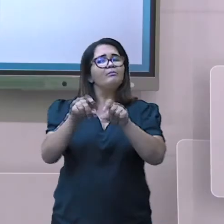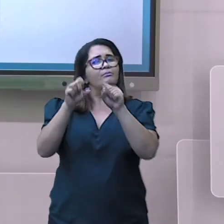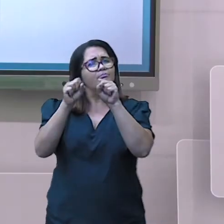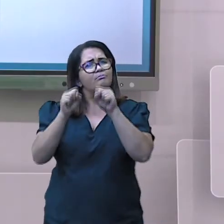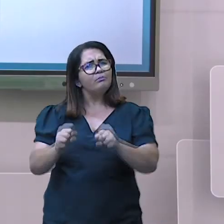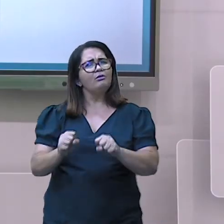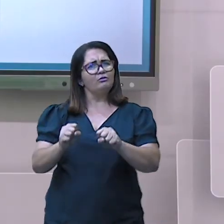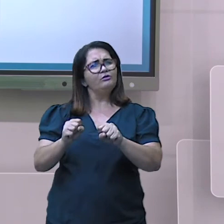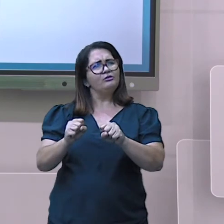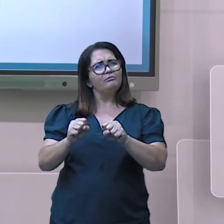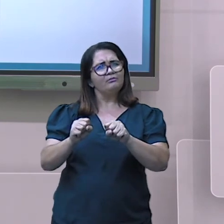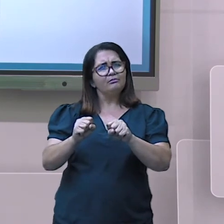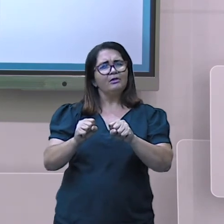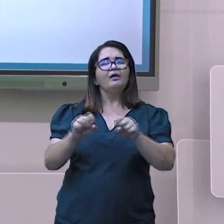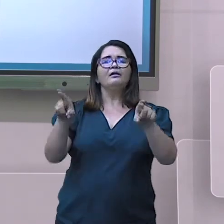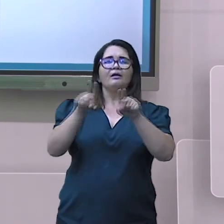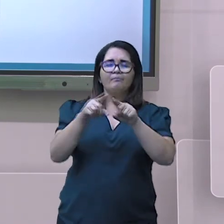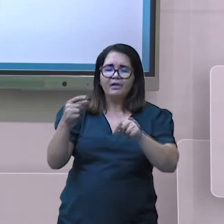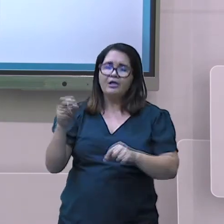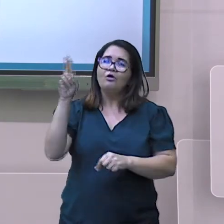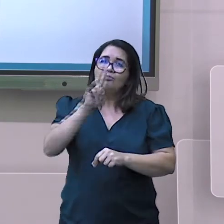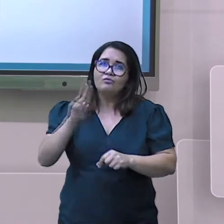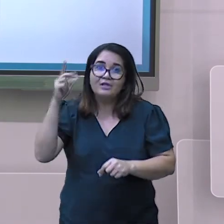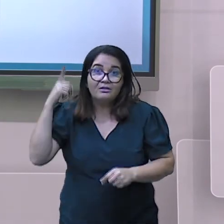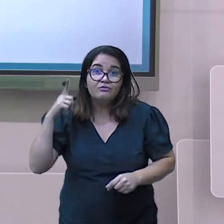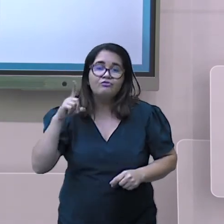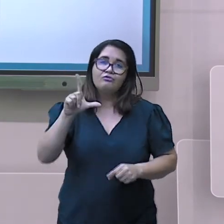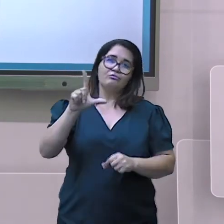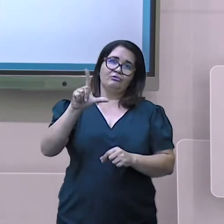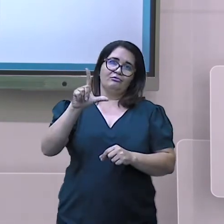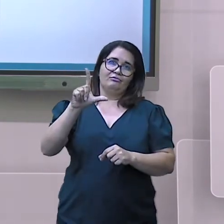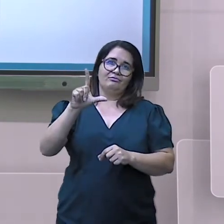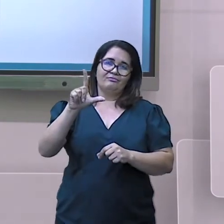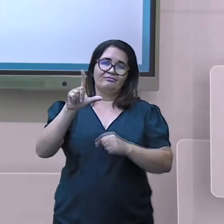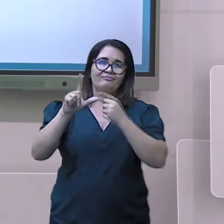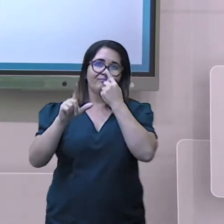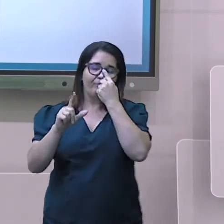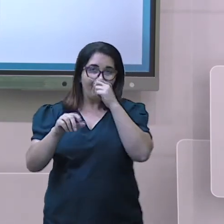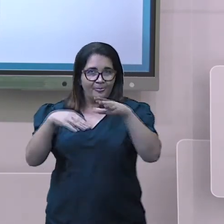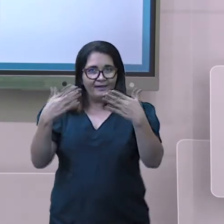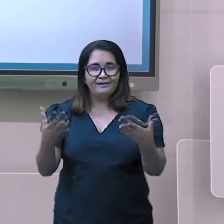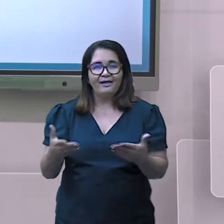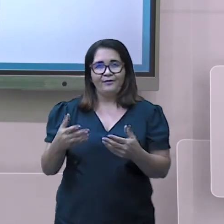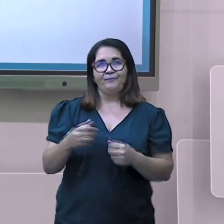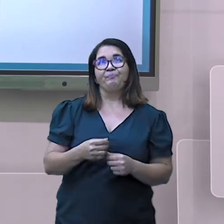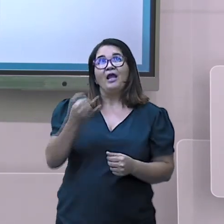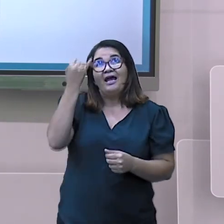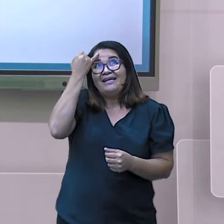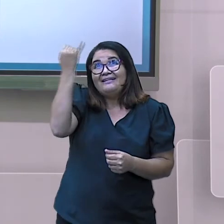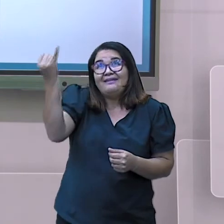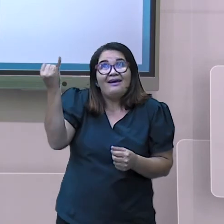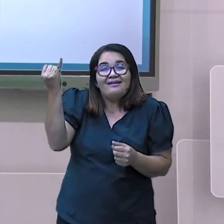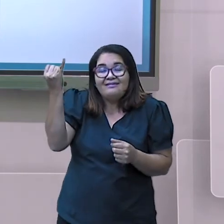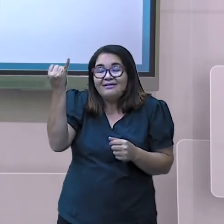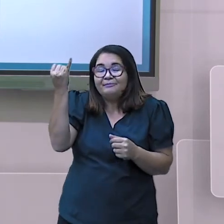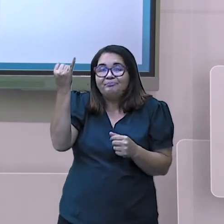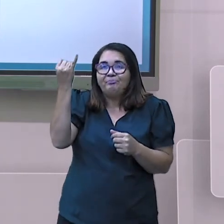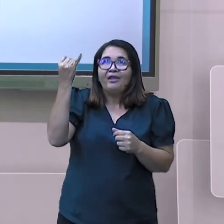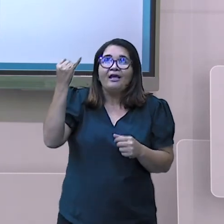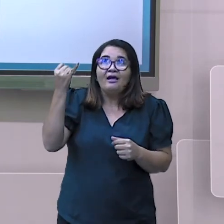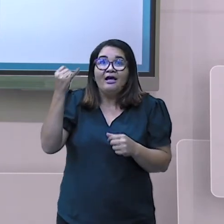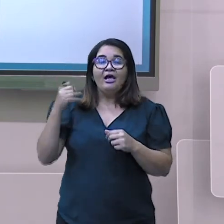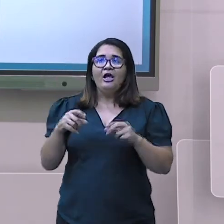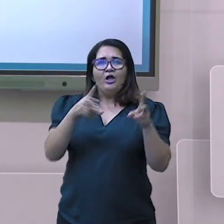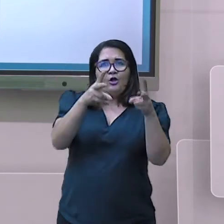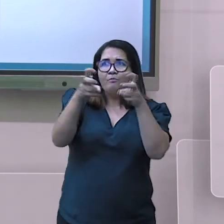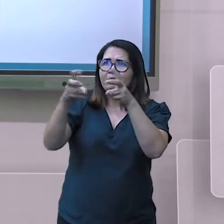reutilizá-la, tá? Outra ideia também que eu trouxe aqui, que eu achei fascinante, né, maravilhosa. É usar a